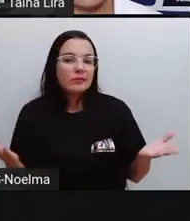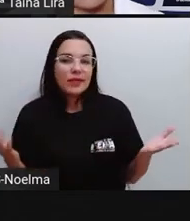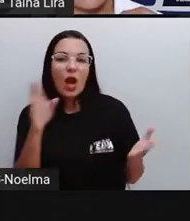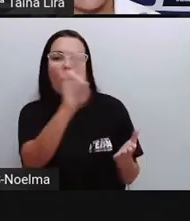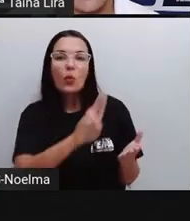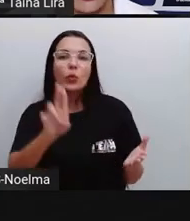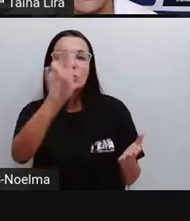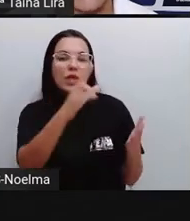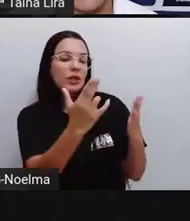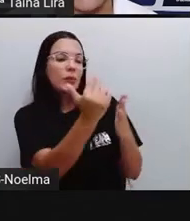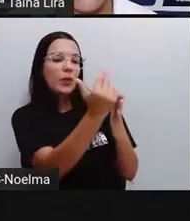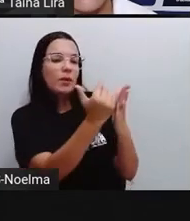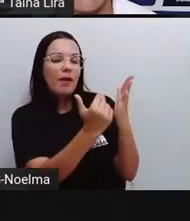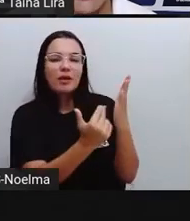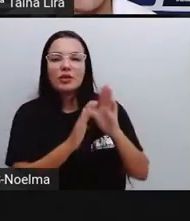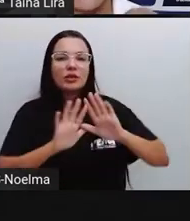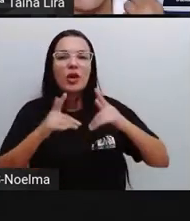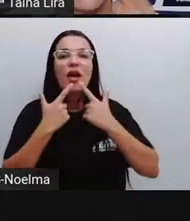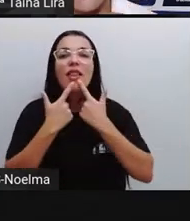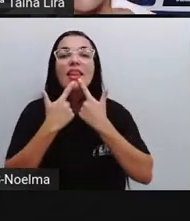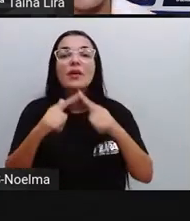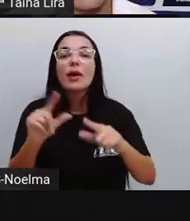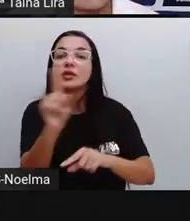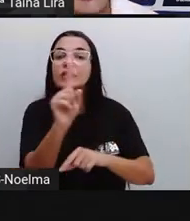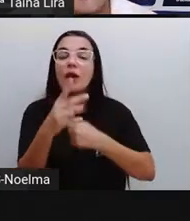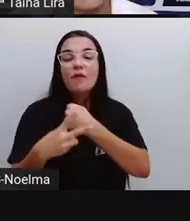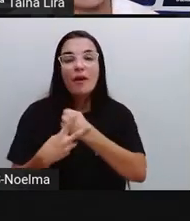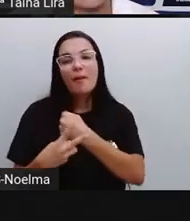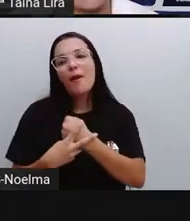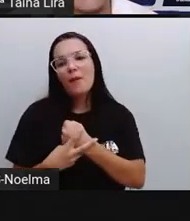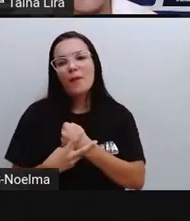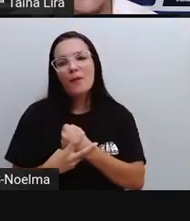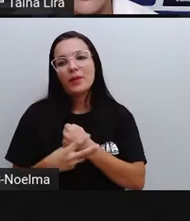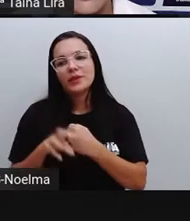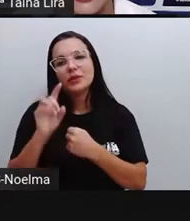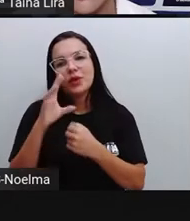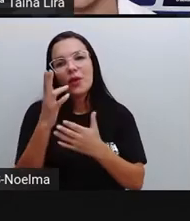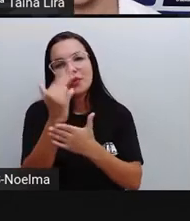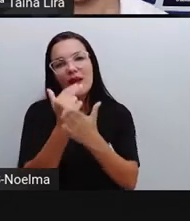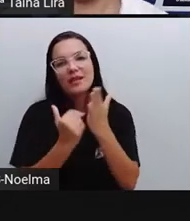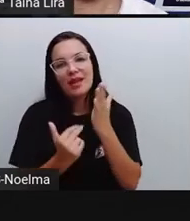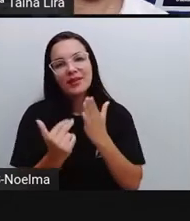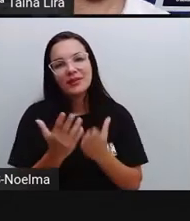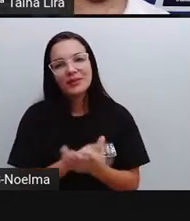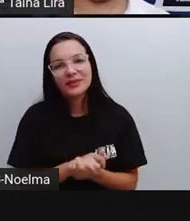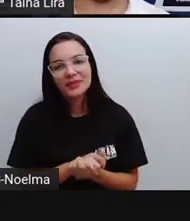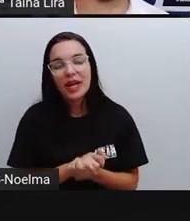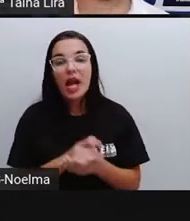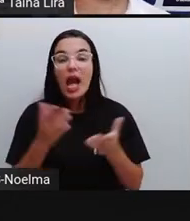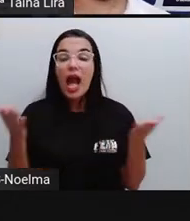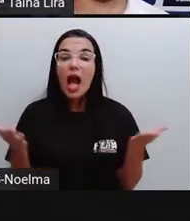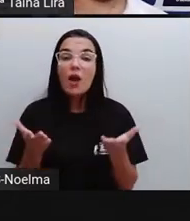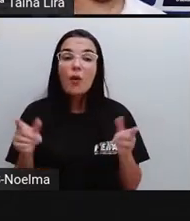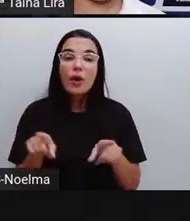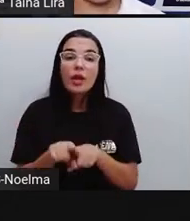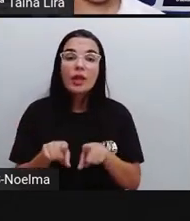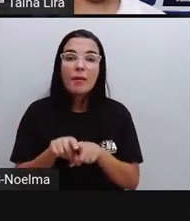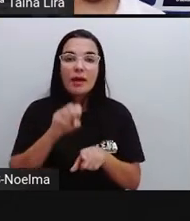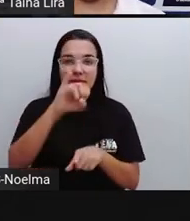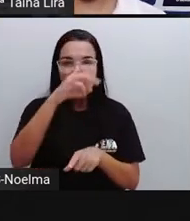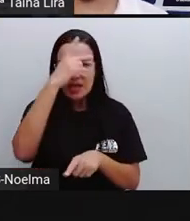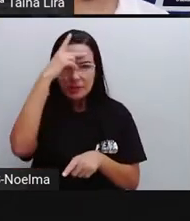somente aí, ó, com uma linguagem não verbal, somente aí com um desenho. Quem é